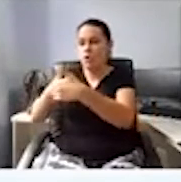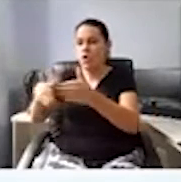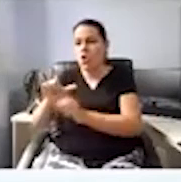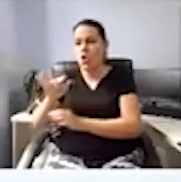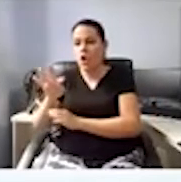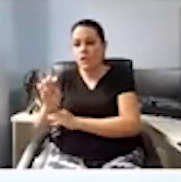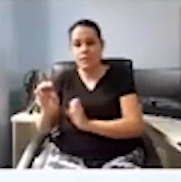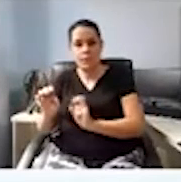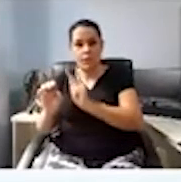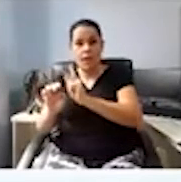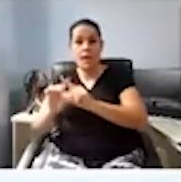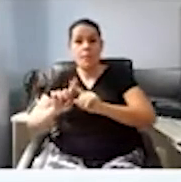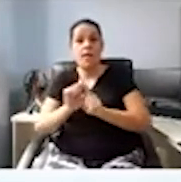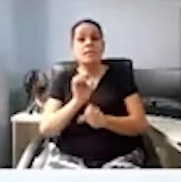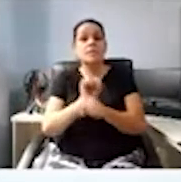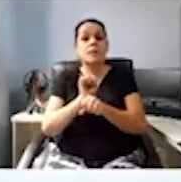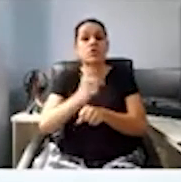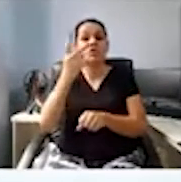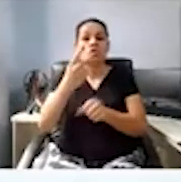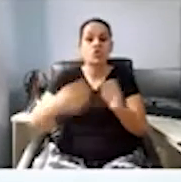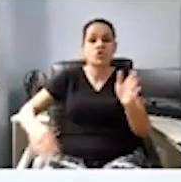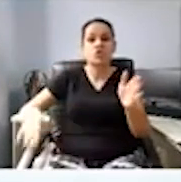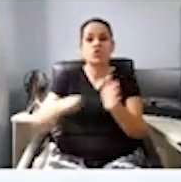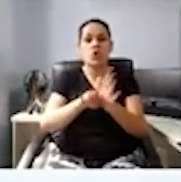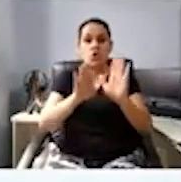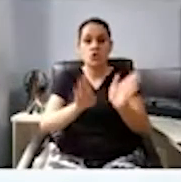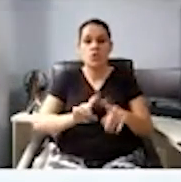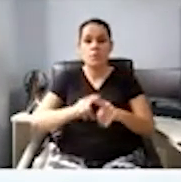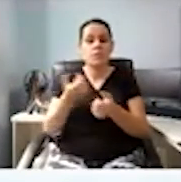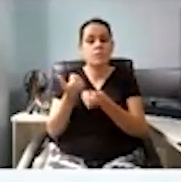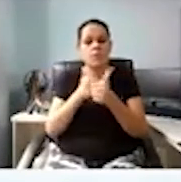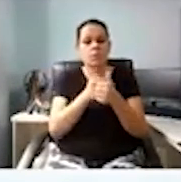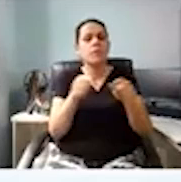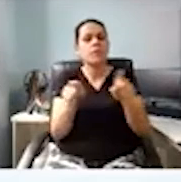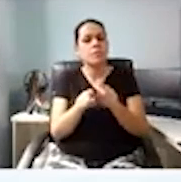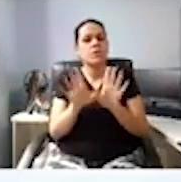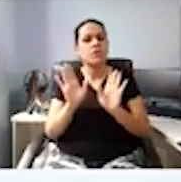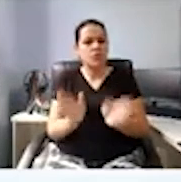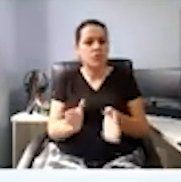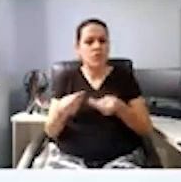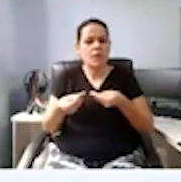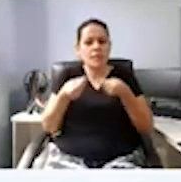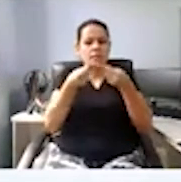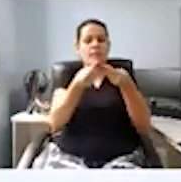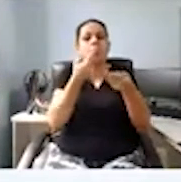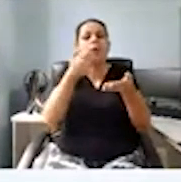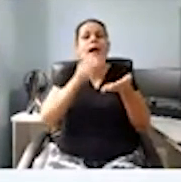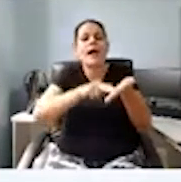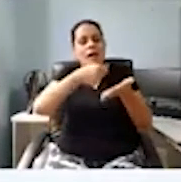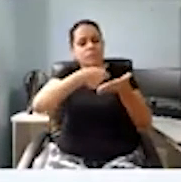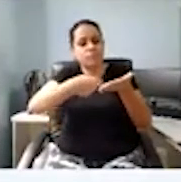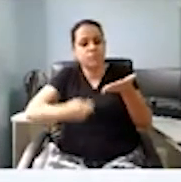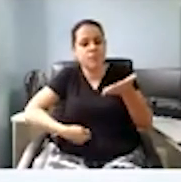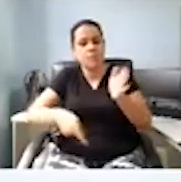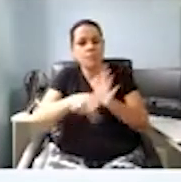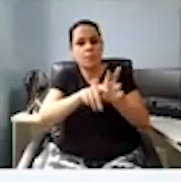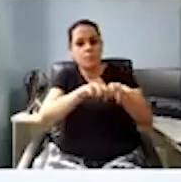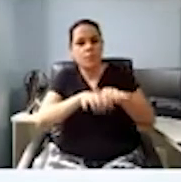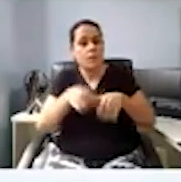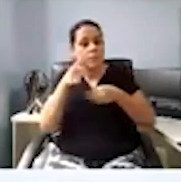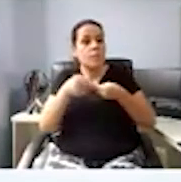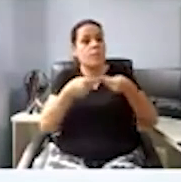agora, mas estamos acompanhando. Inclusive, foi levar uma carta em mãos para a nossa prefeita do